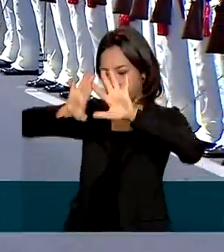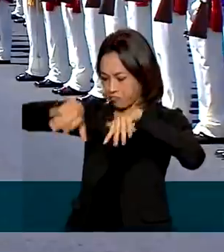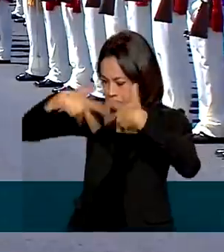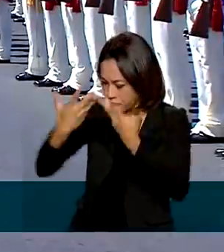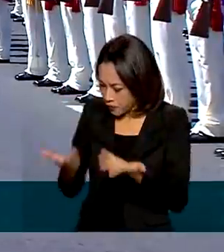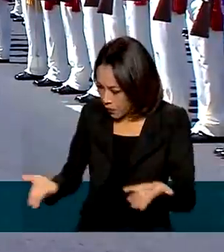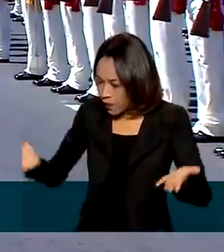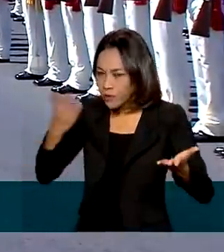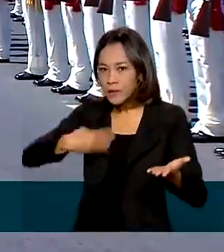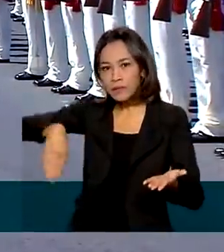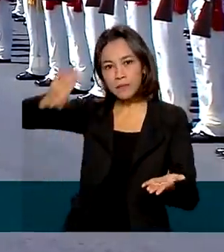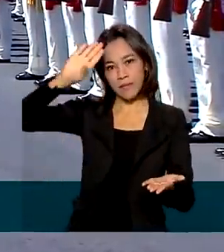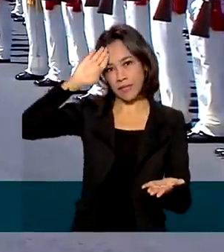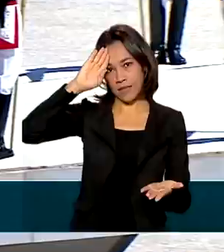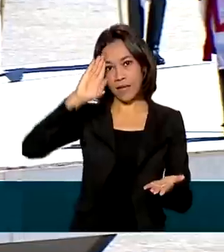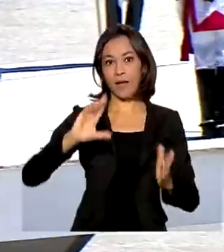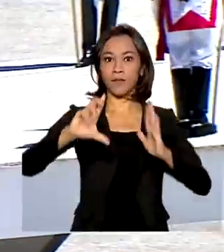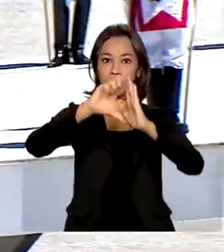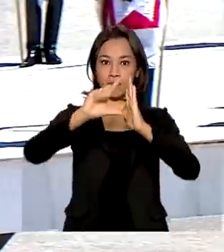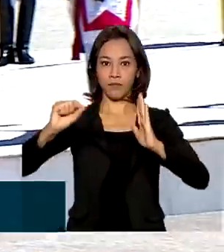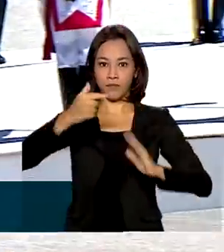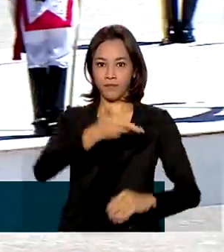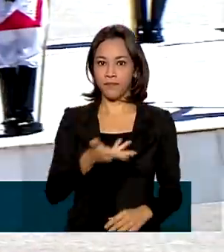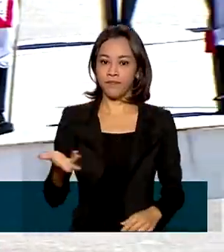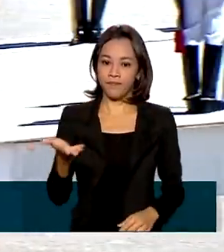militares no Palácio do Planalto.